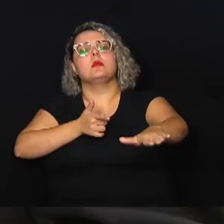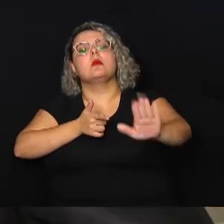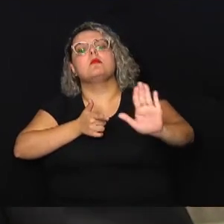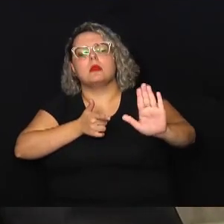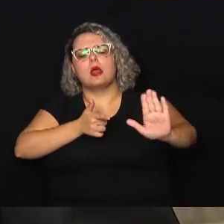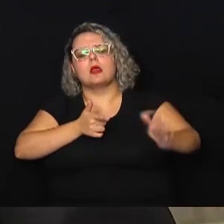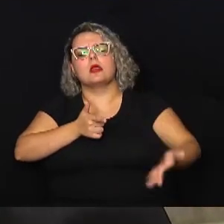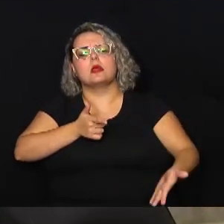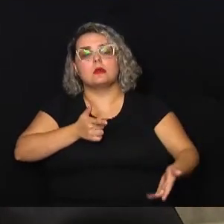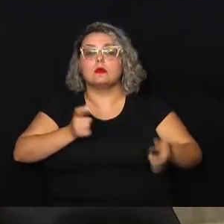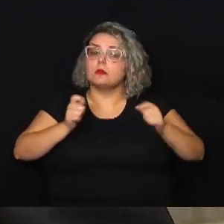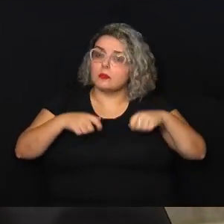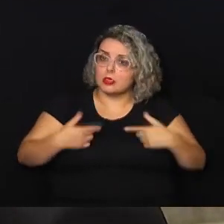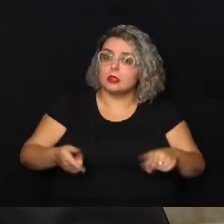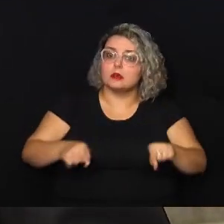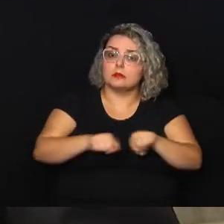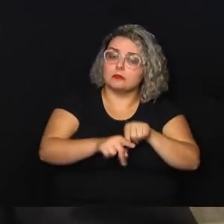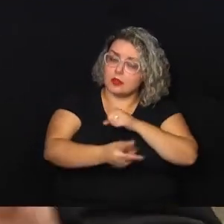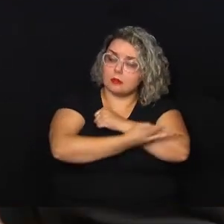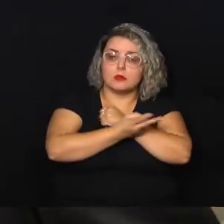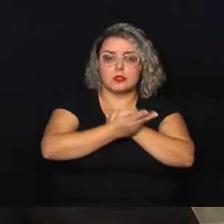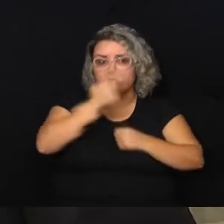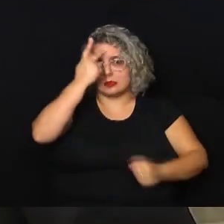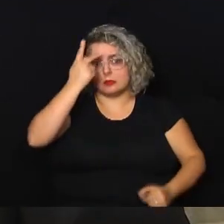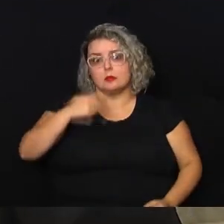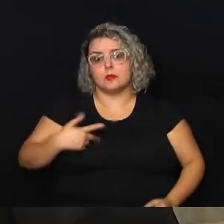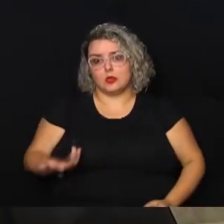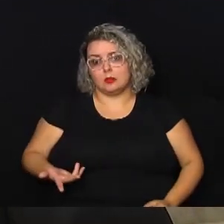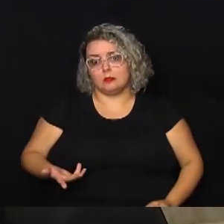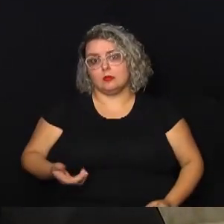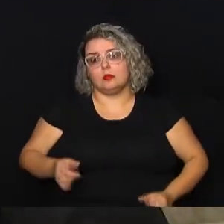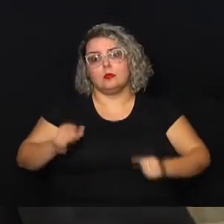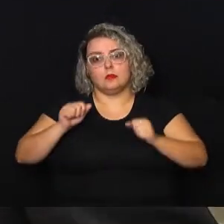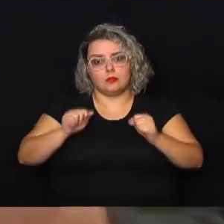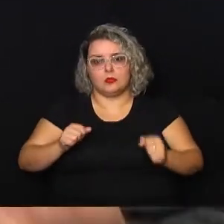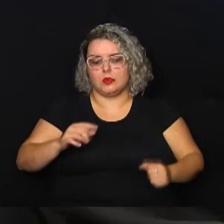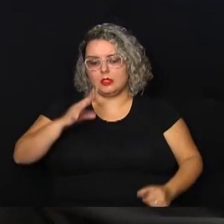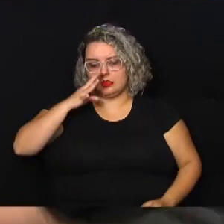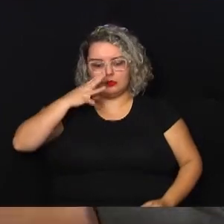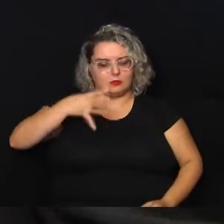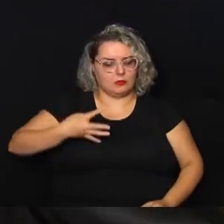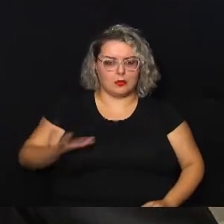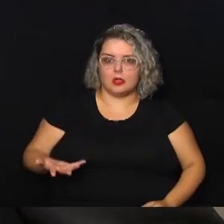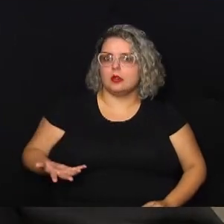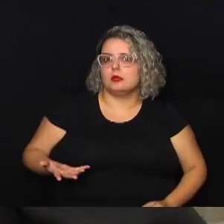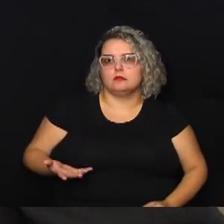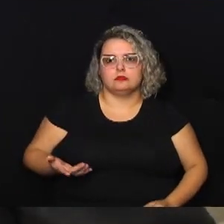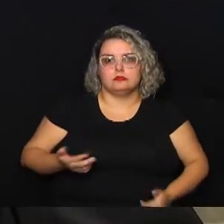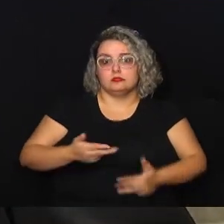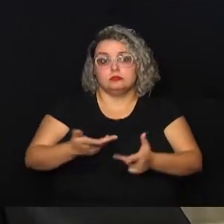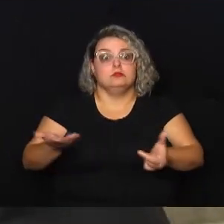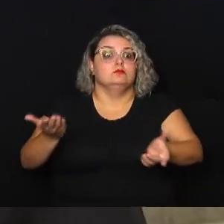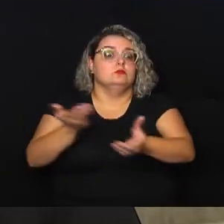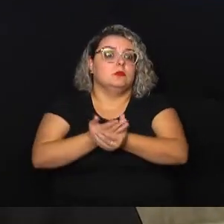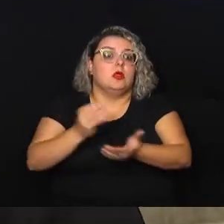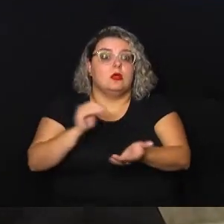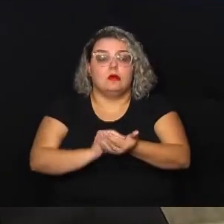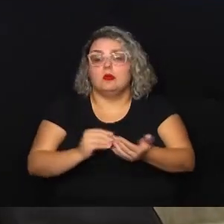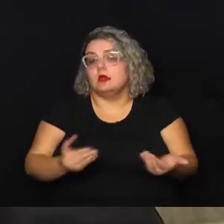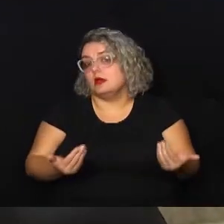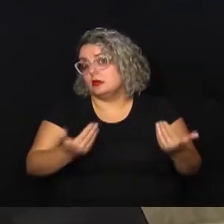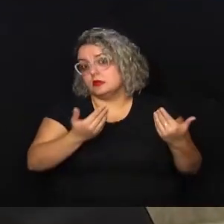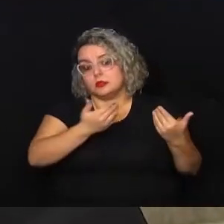com competência ele também fica protegido, porque ele poderá vir a ser acusado de alguma ação